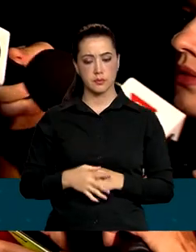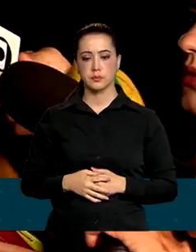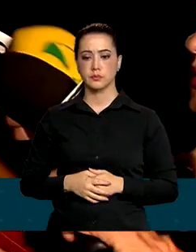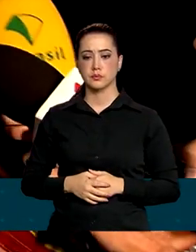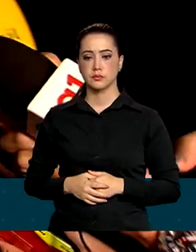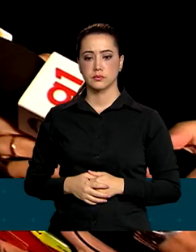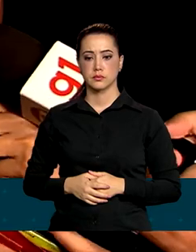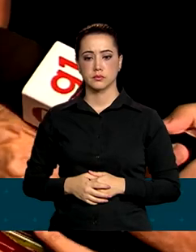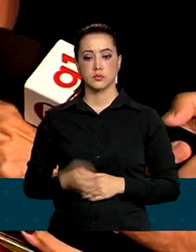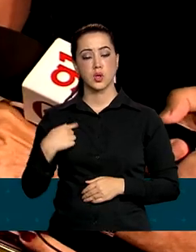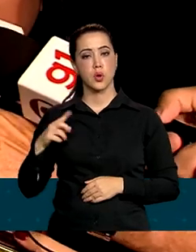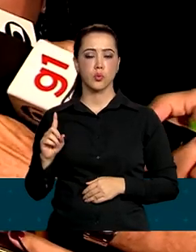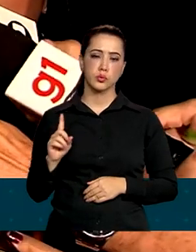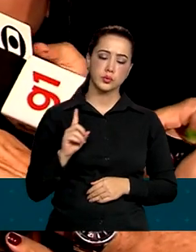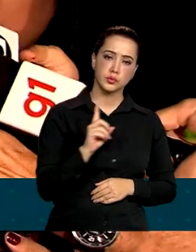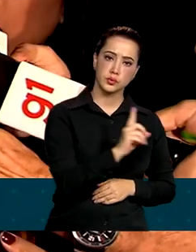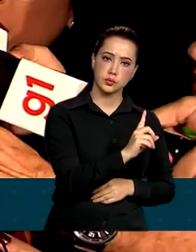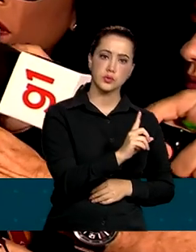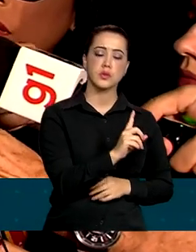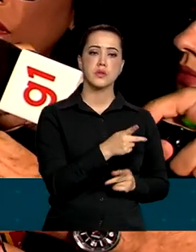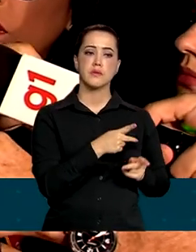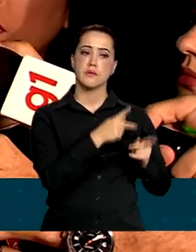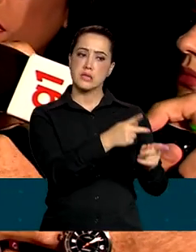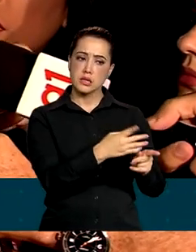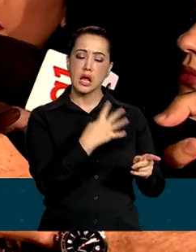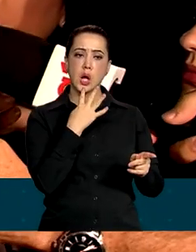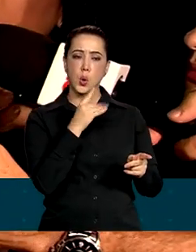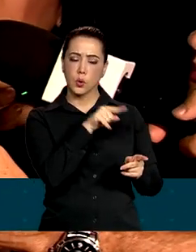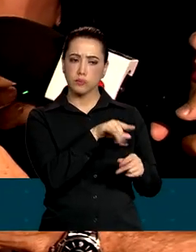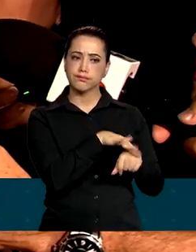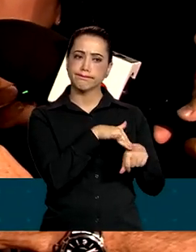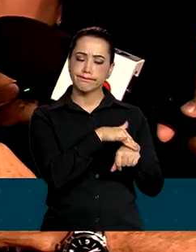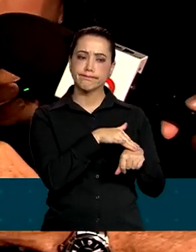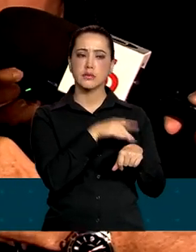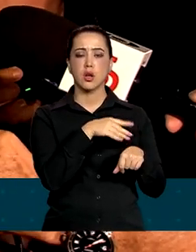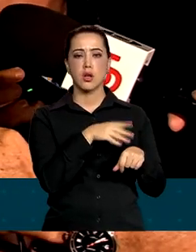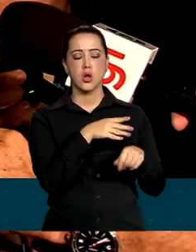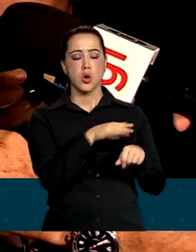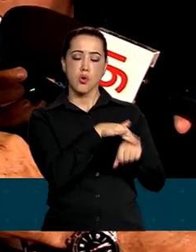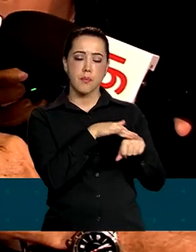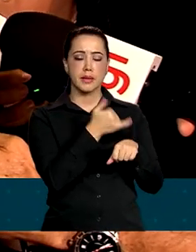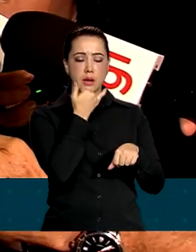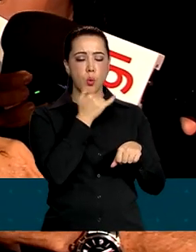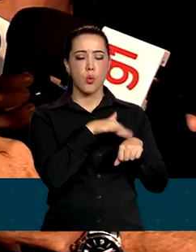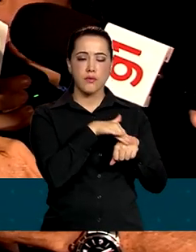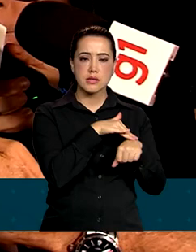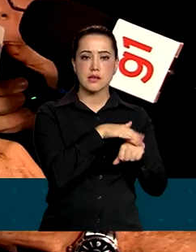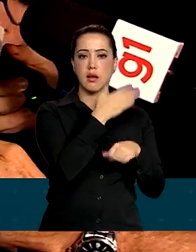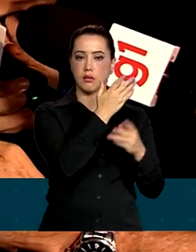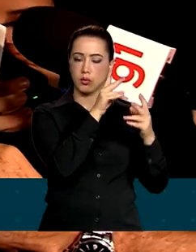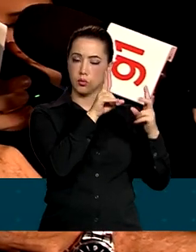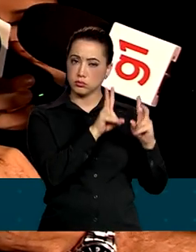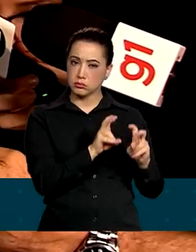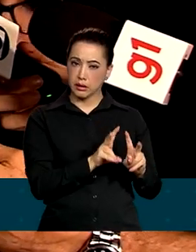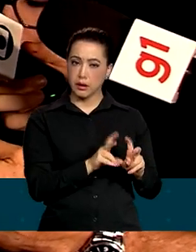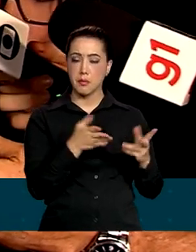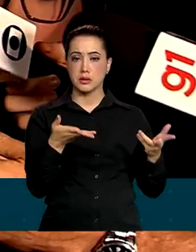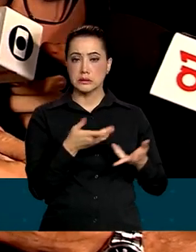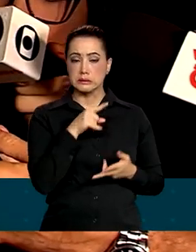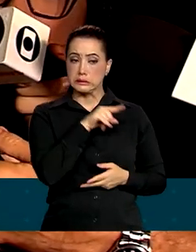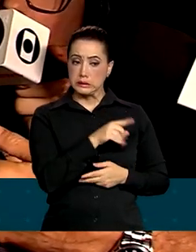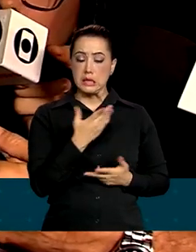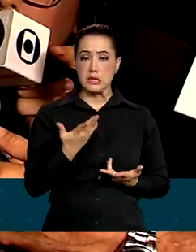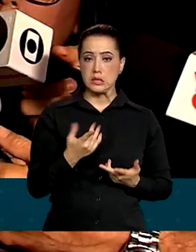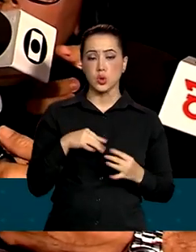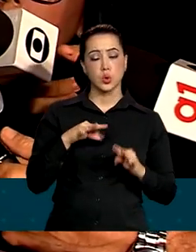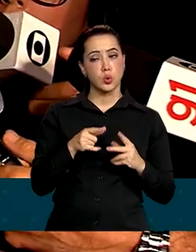fazer a visita ao presidente, exatamente para conversar um pouco com ele sobre isso. Todas as informações que nós temos acompanhado